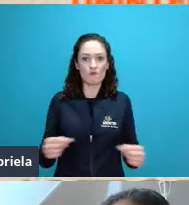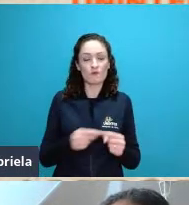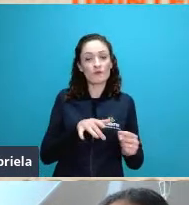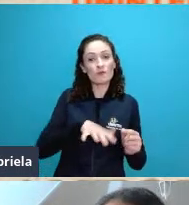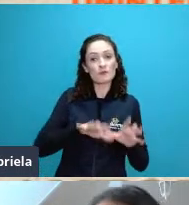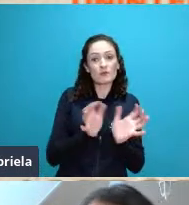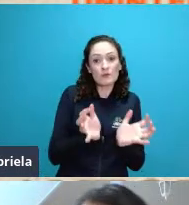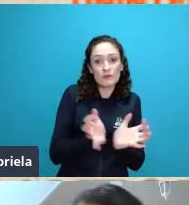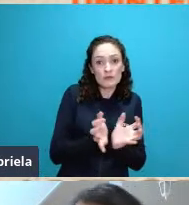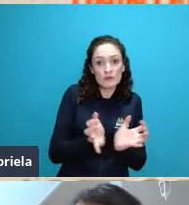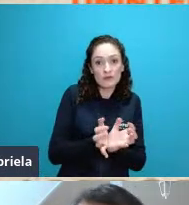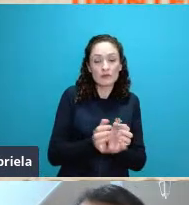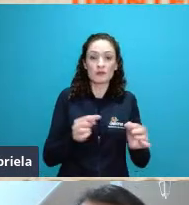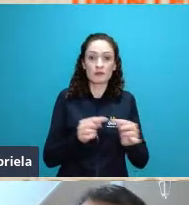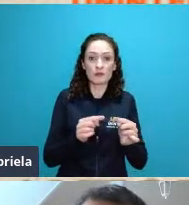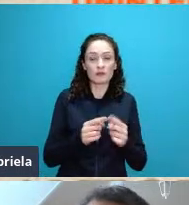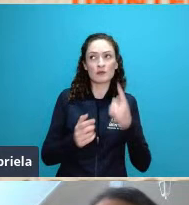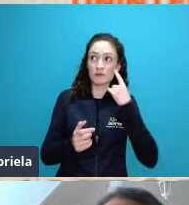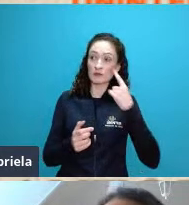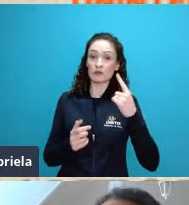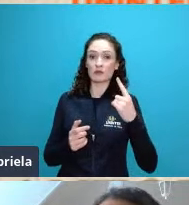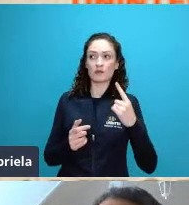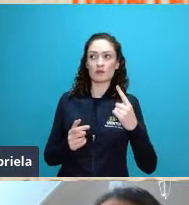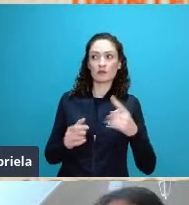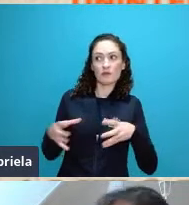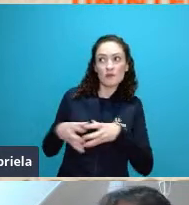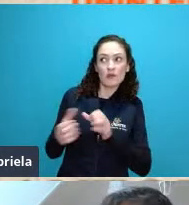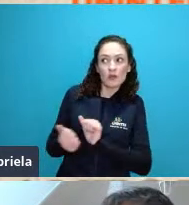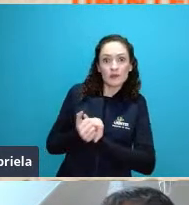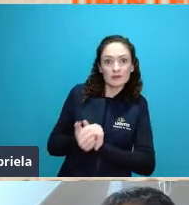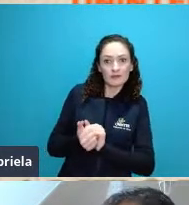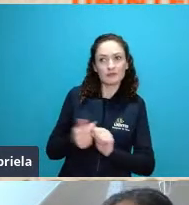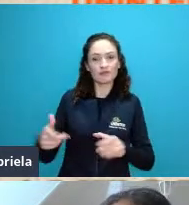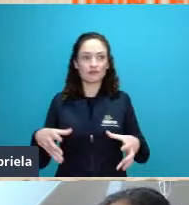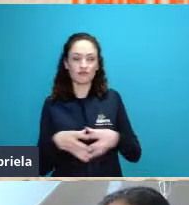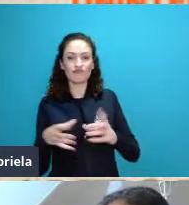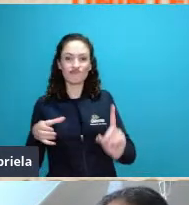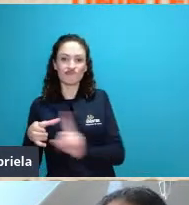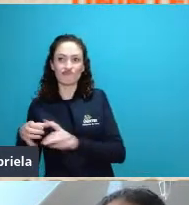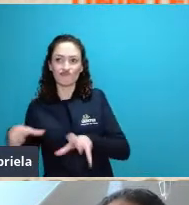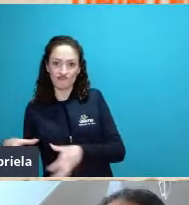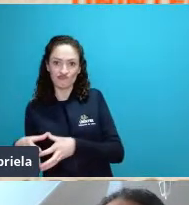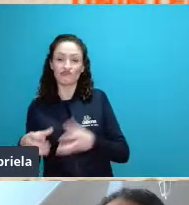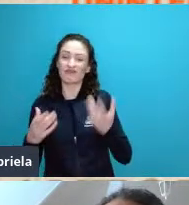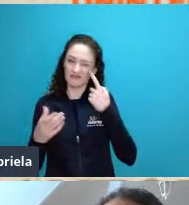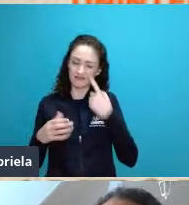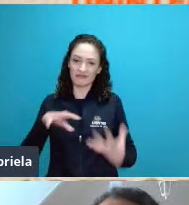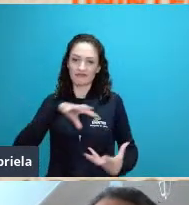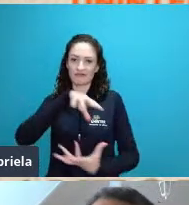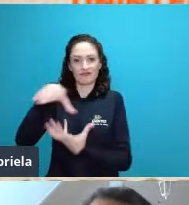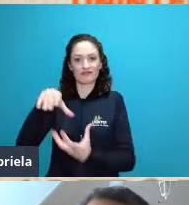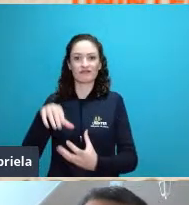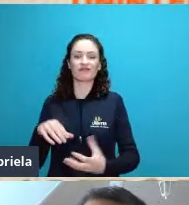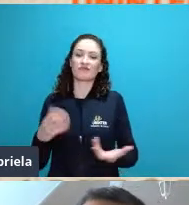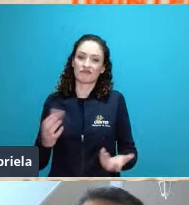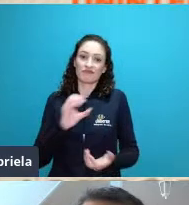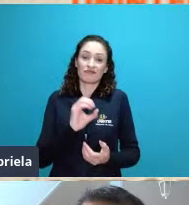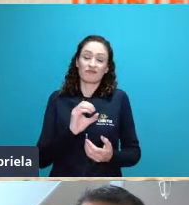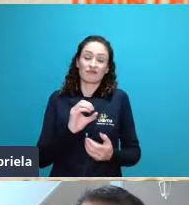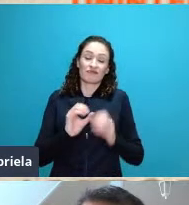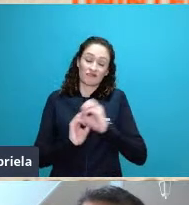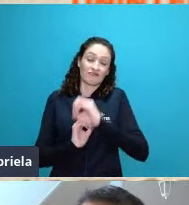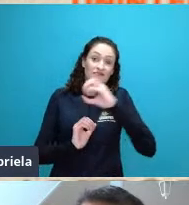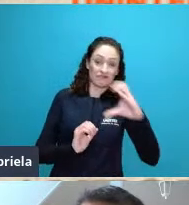designado assim como os aliados da porção ocidental então ele teve